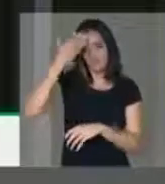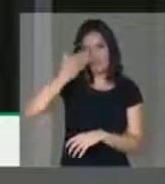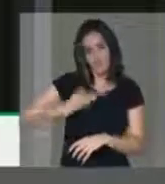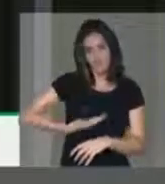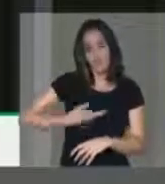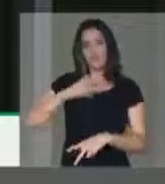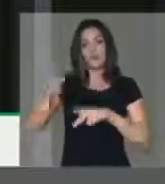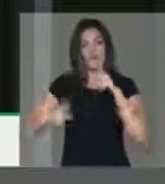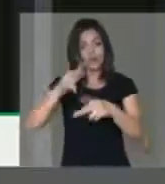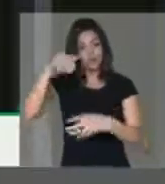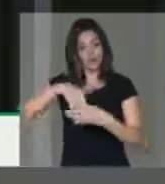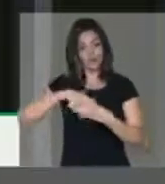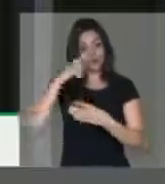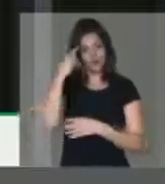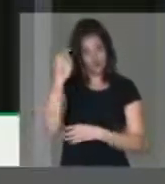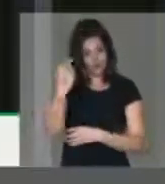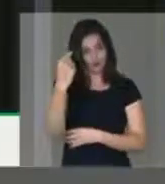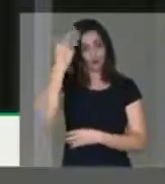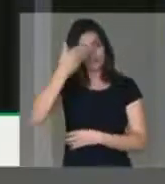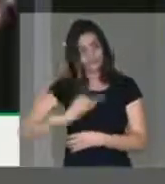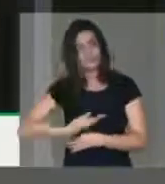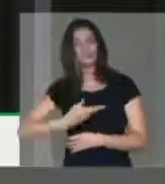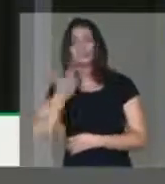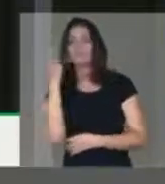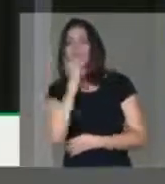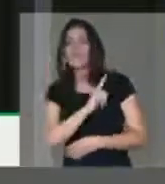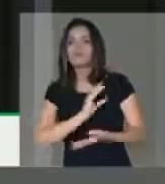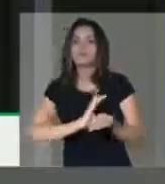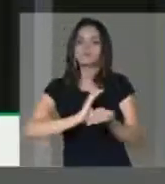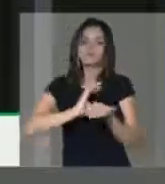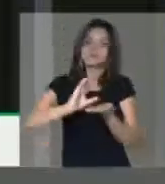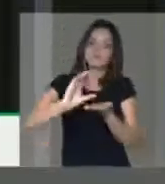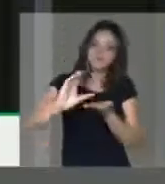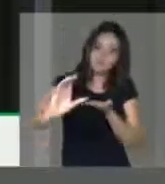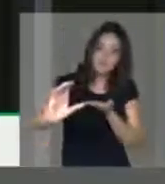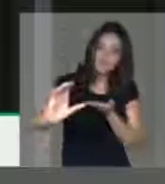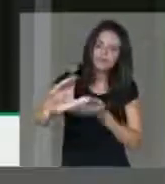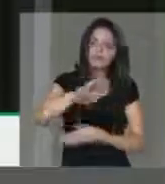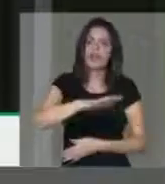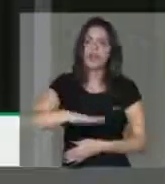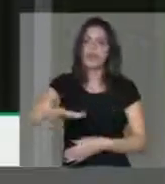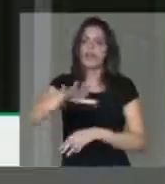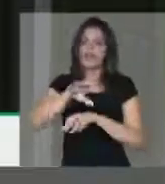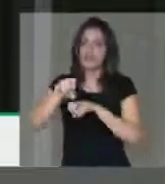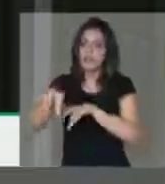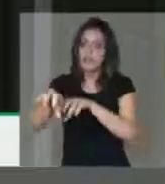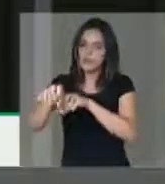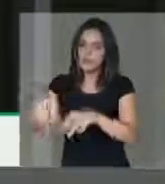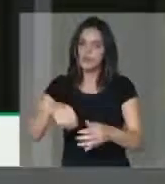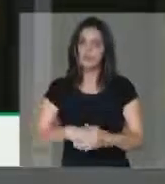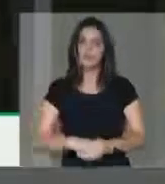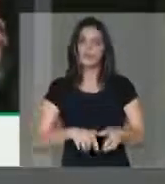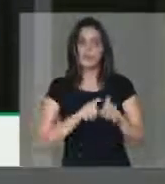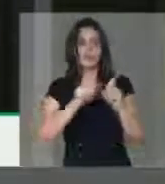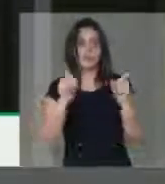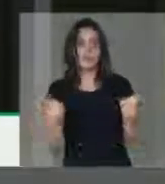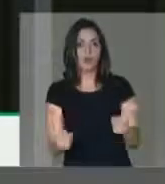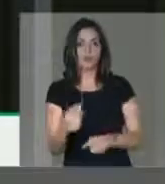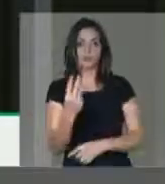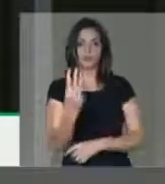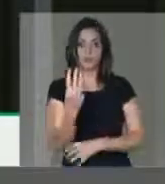foi conferido pelo povo do estado do Amapá está me permitindo realizar. Eu participei da posse de três